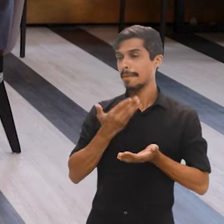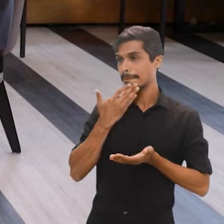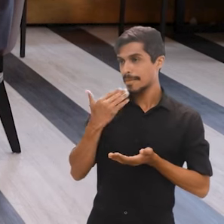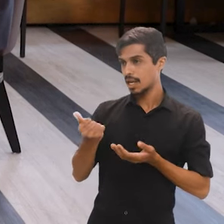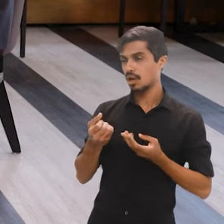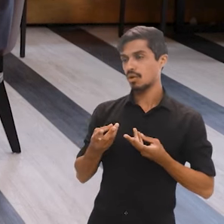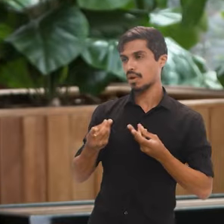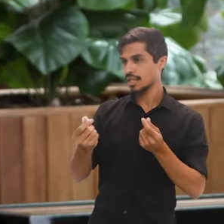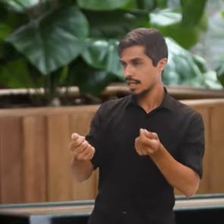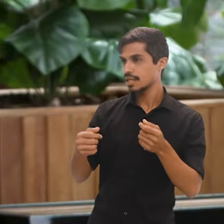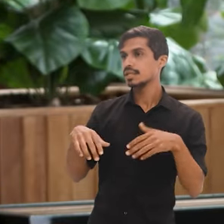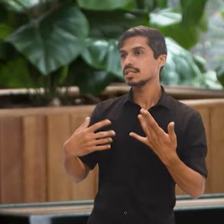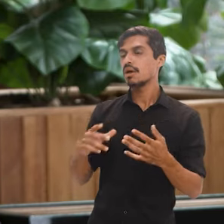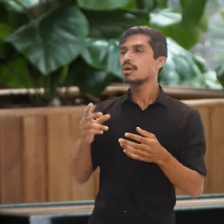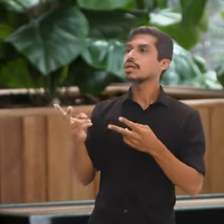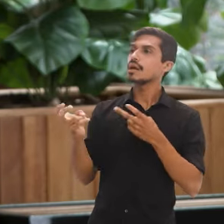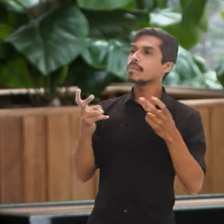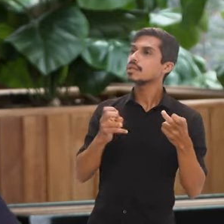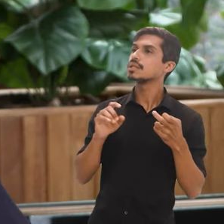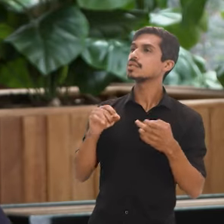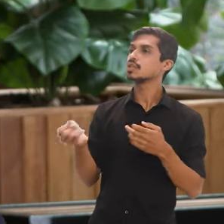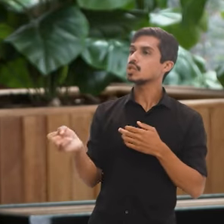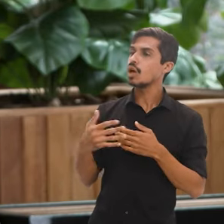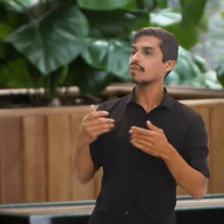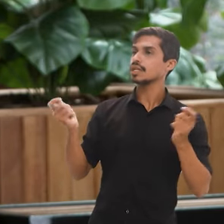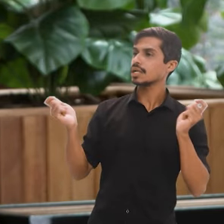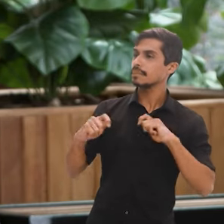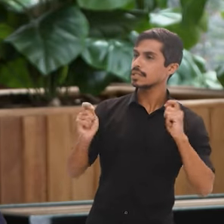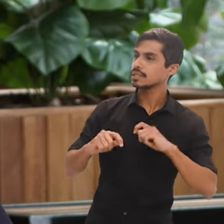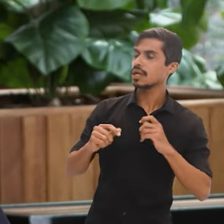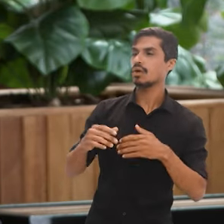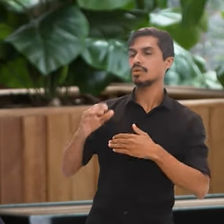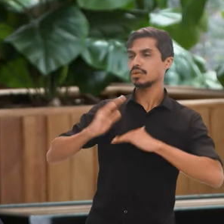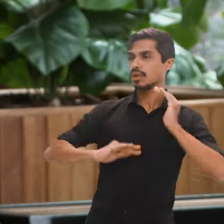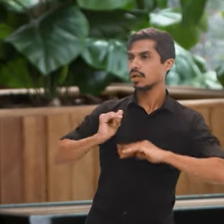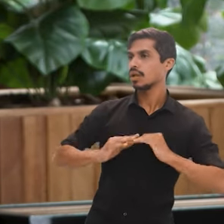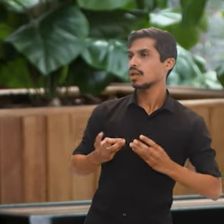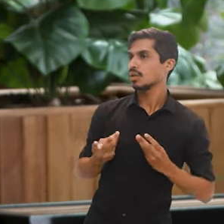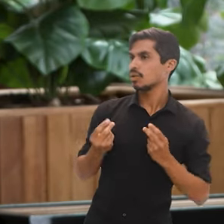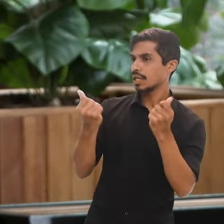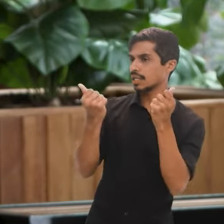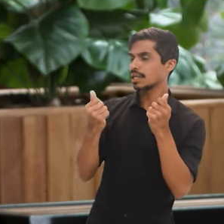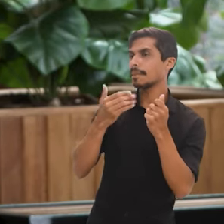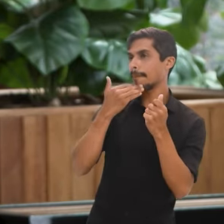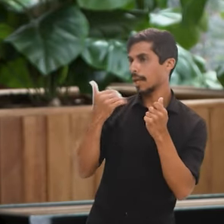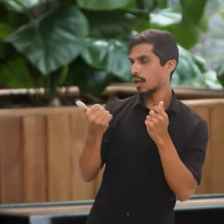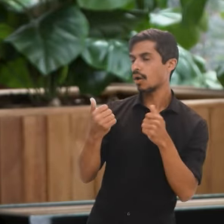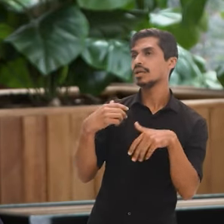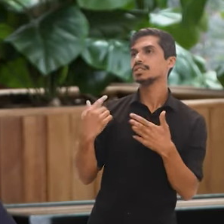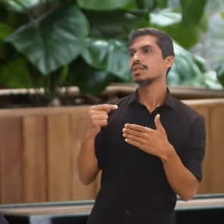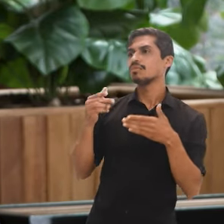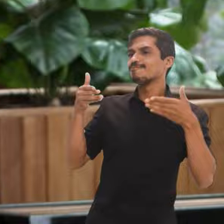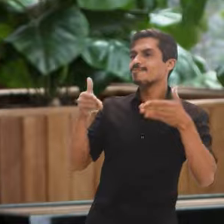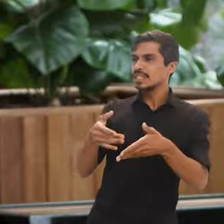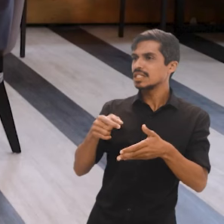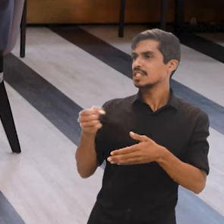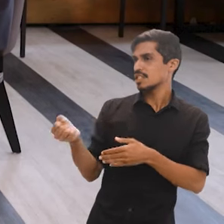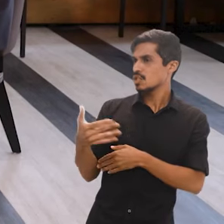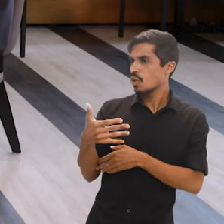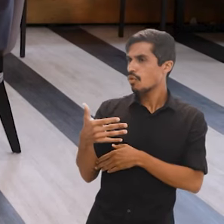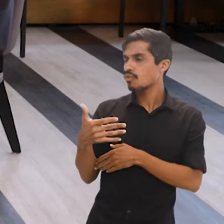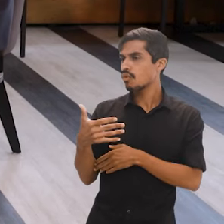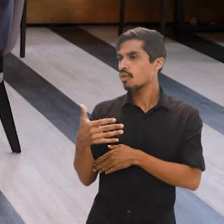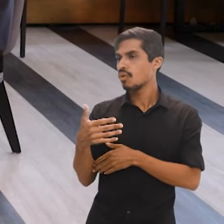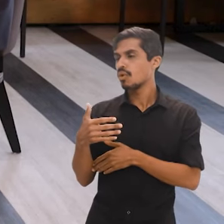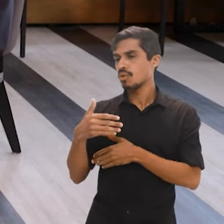adequados, mas também há previsão de capacitação dos funcionários que já estão para atuarem nesse novo,